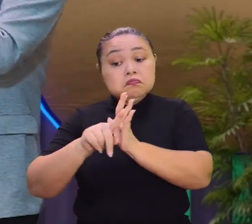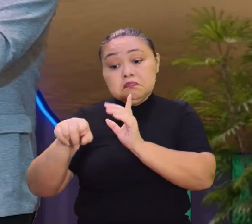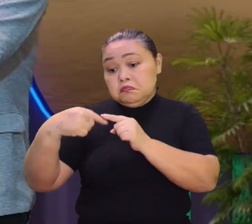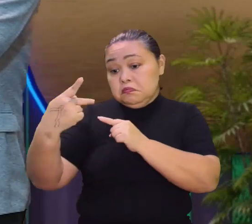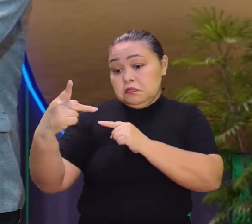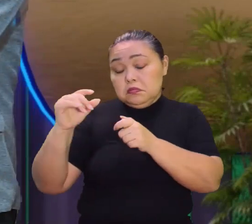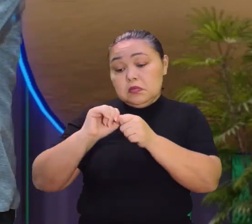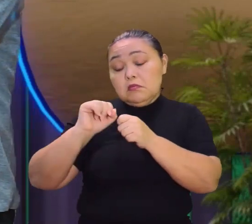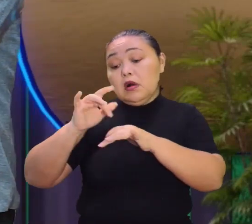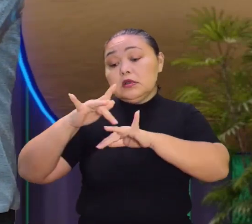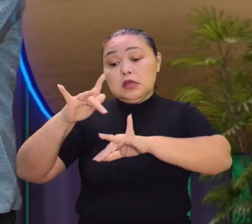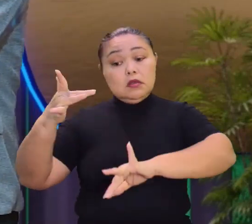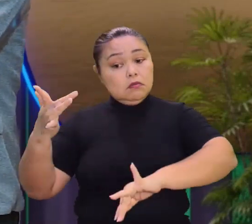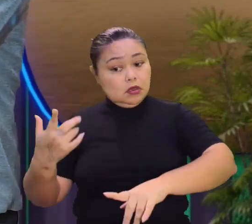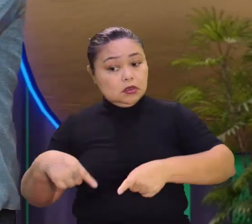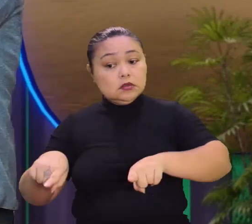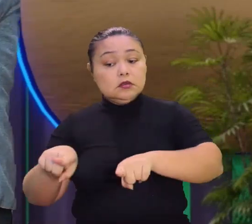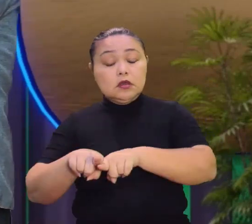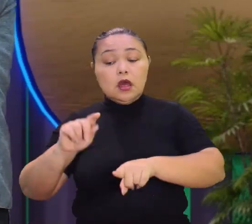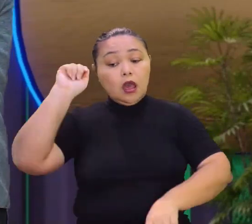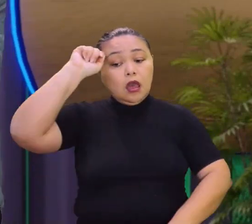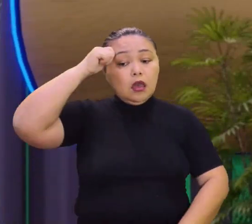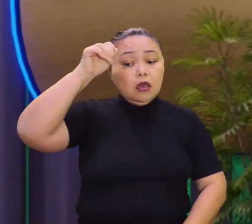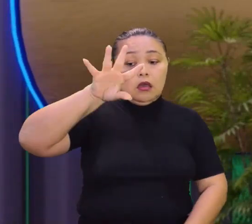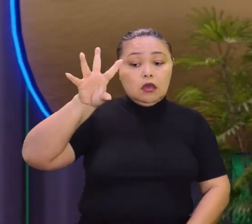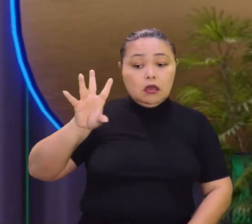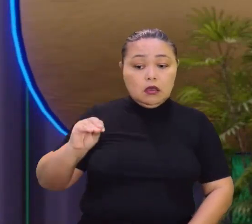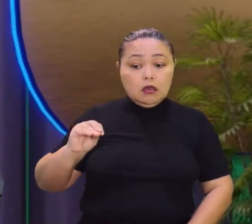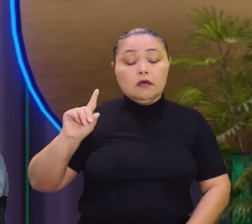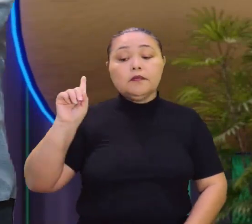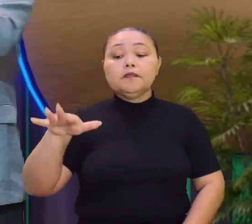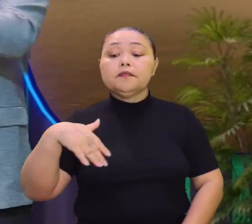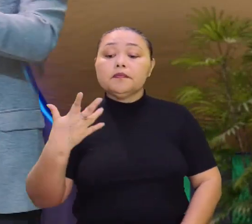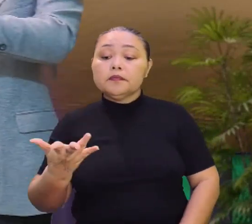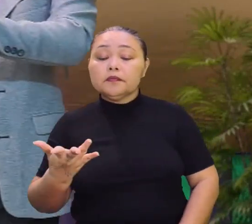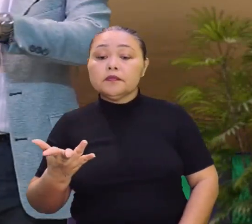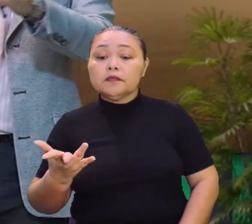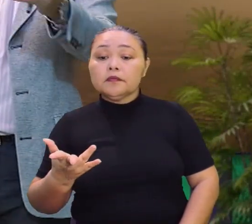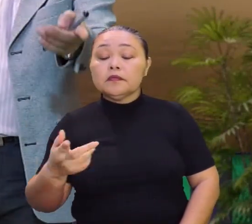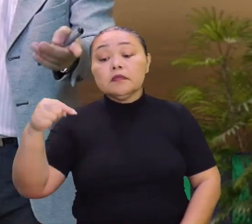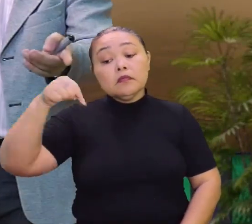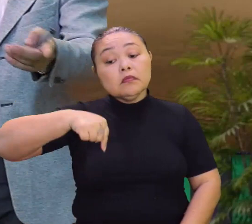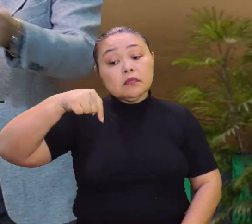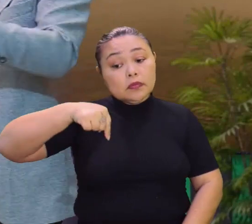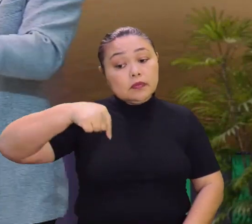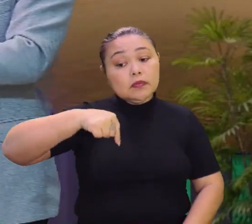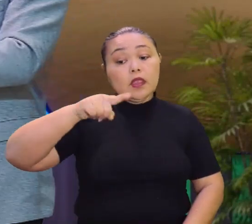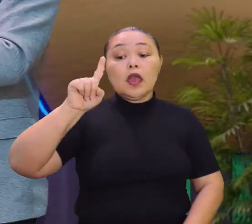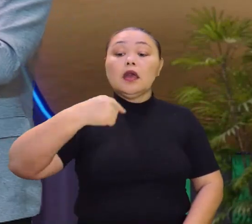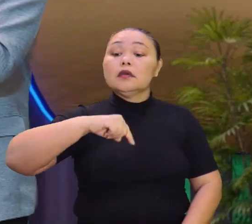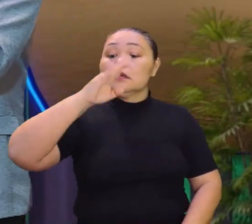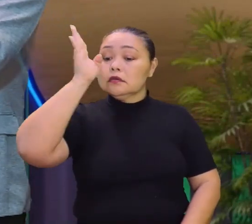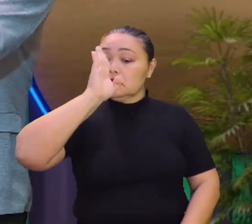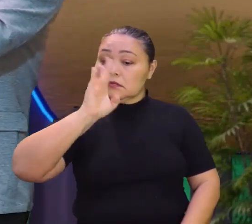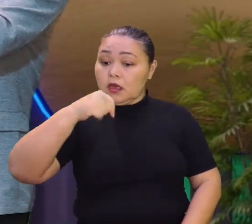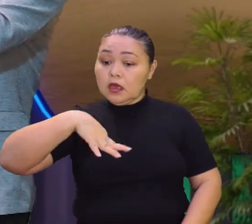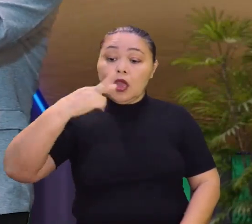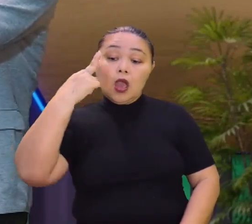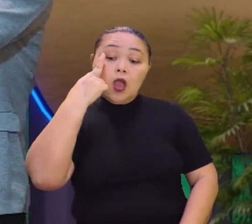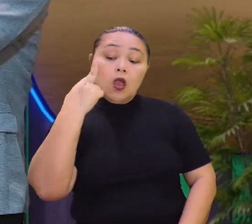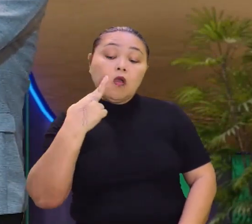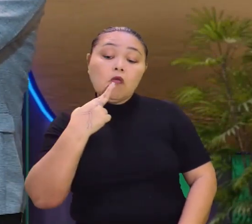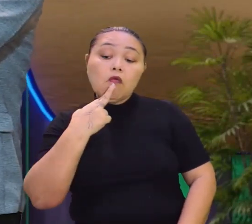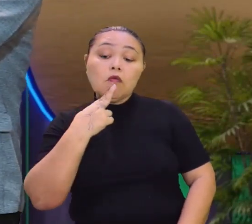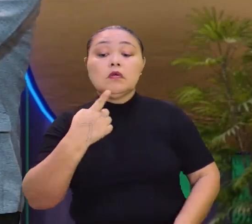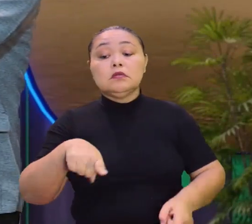ser diamante lá na África, é isso? Diamante aqui no Brasil, aqui em Rondônia. Pode